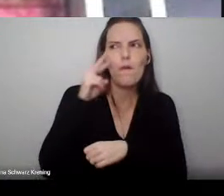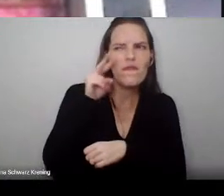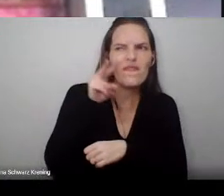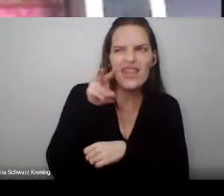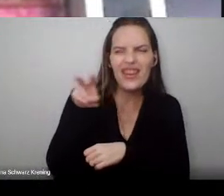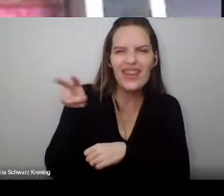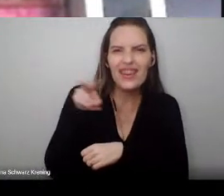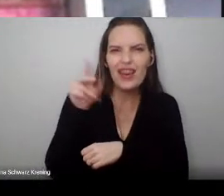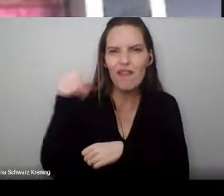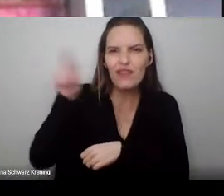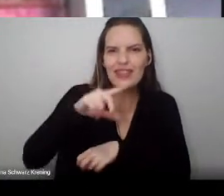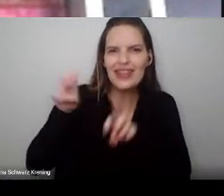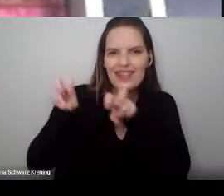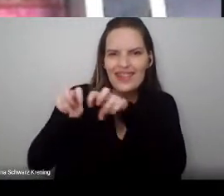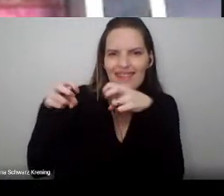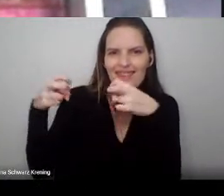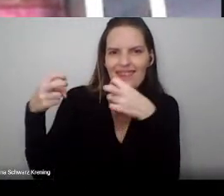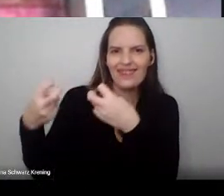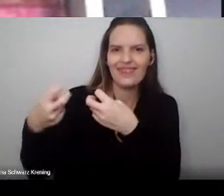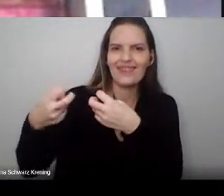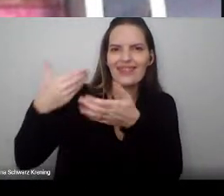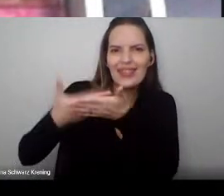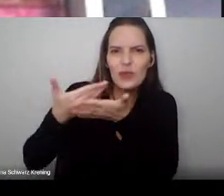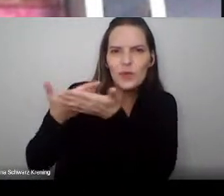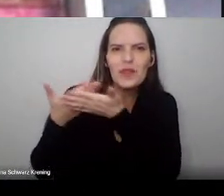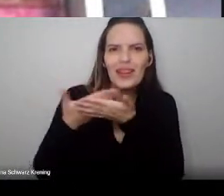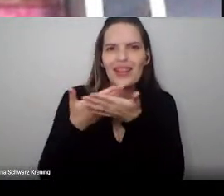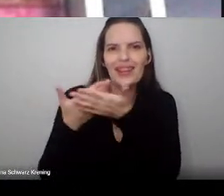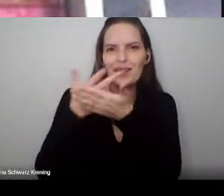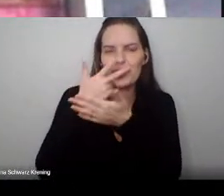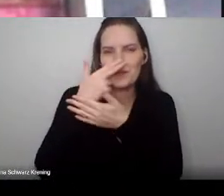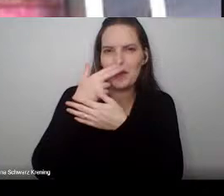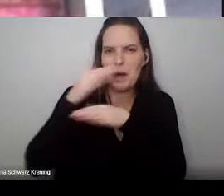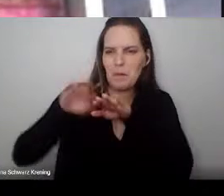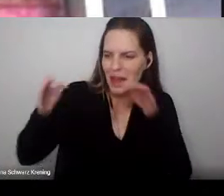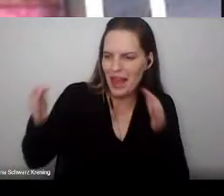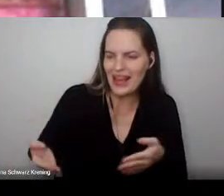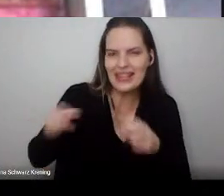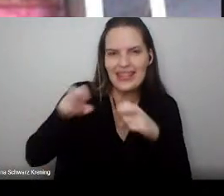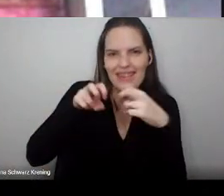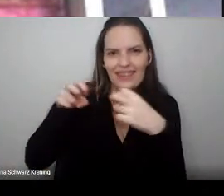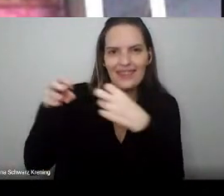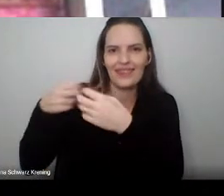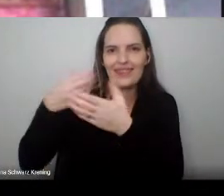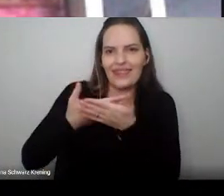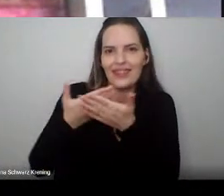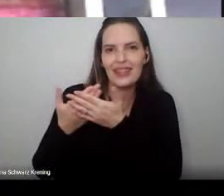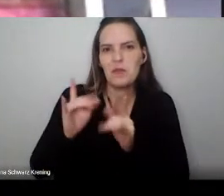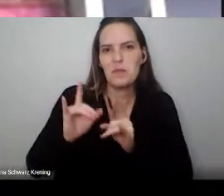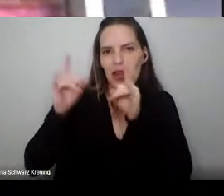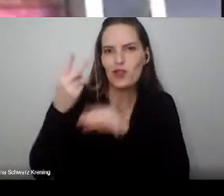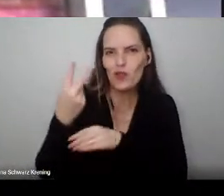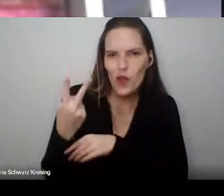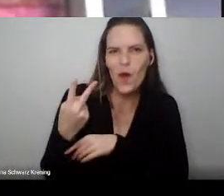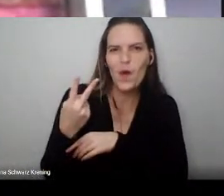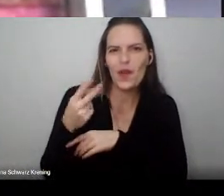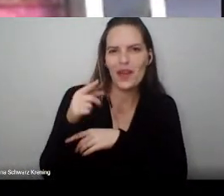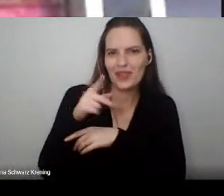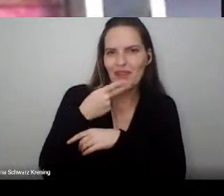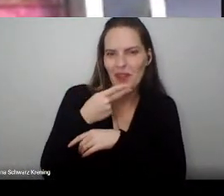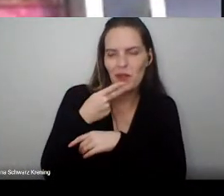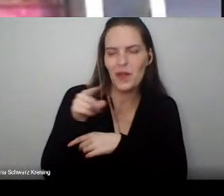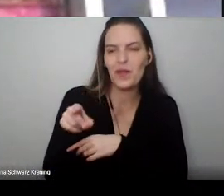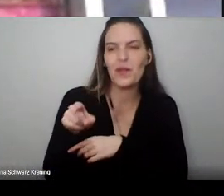lá nas mesinhas, o pessoal, como vocês contaram, estudando lá nas mesinhas no prédio 2, estavam sempre